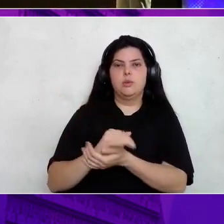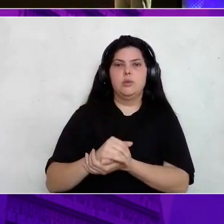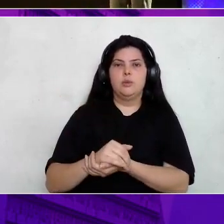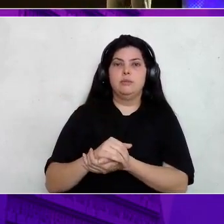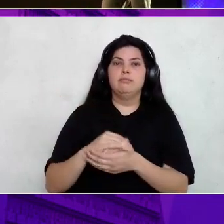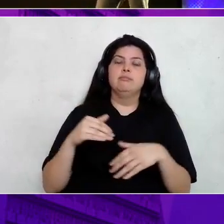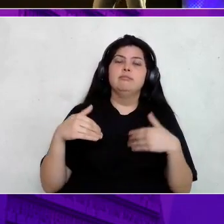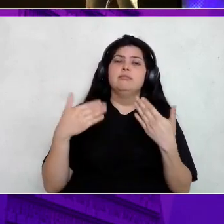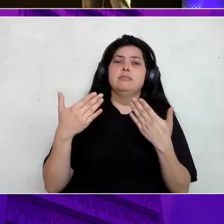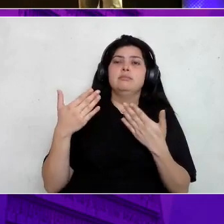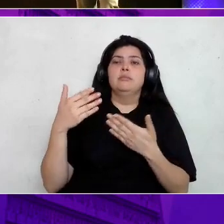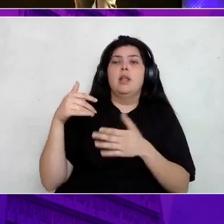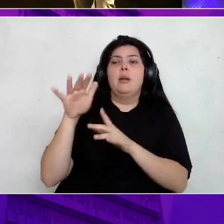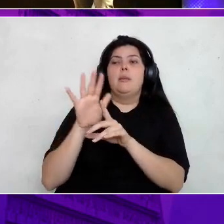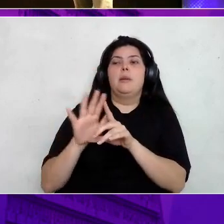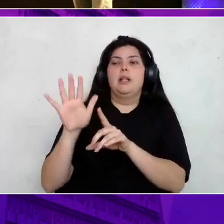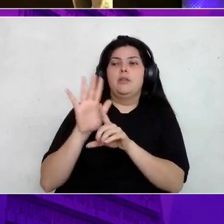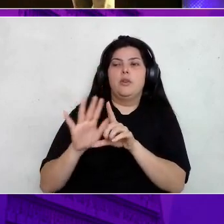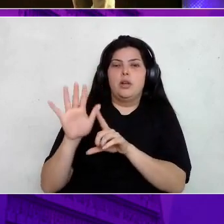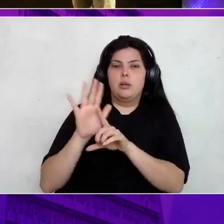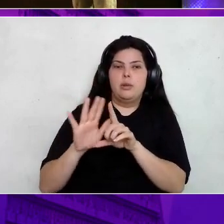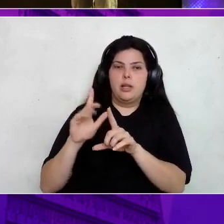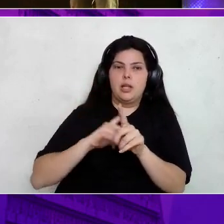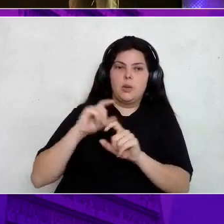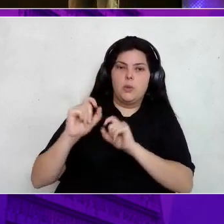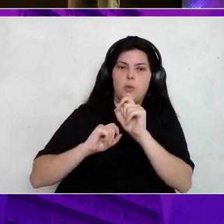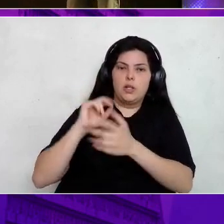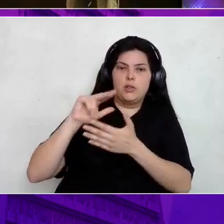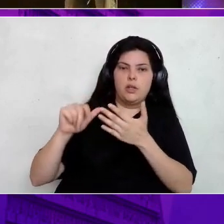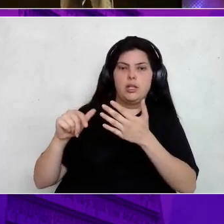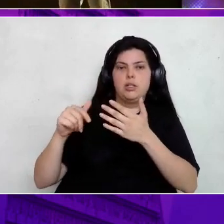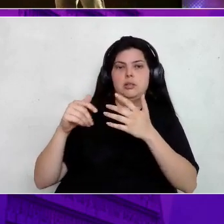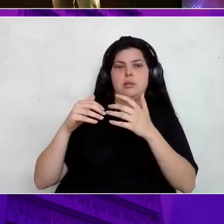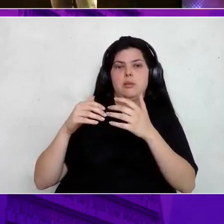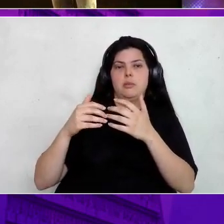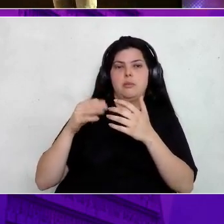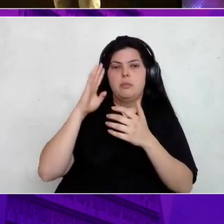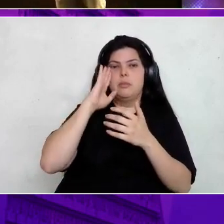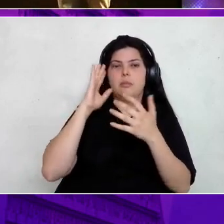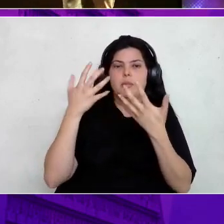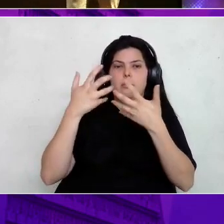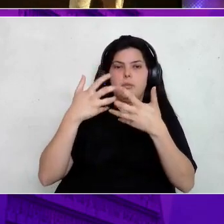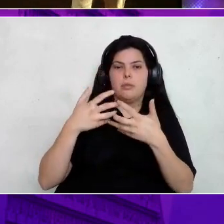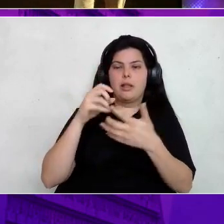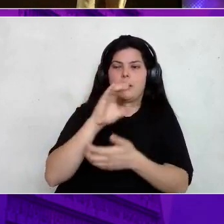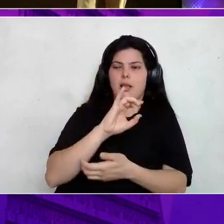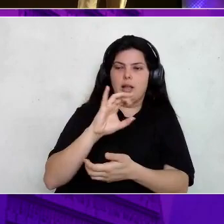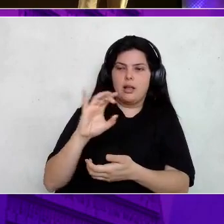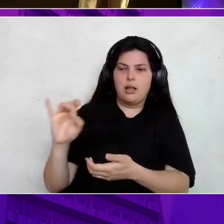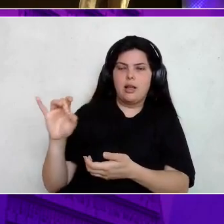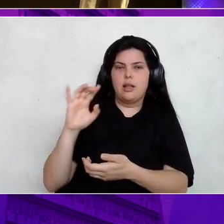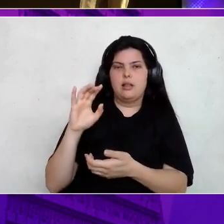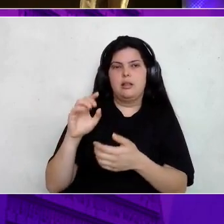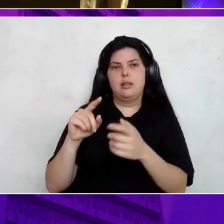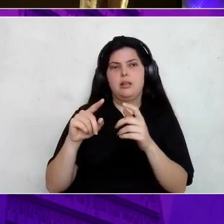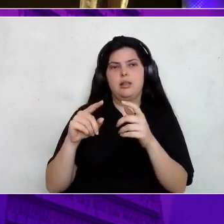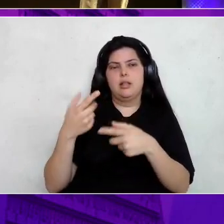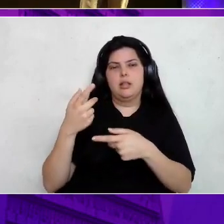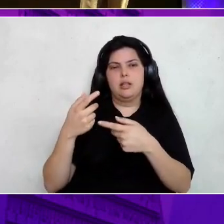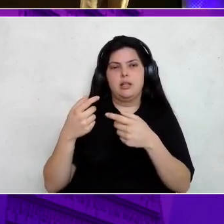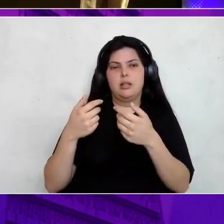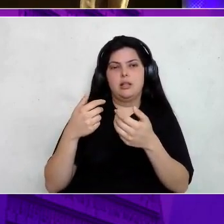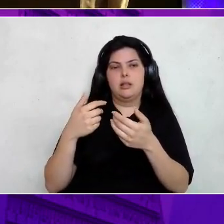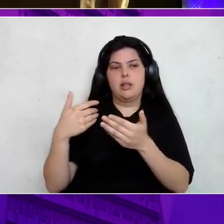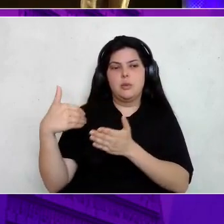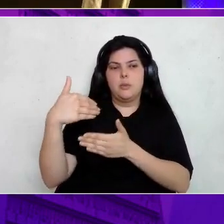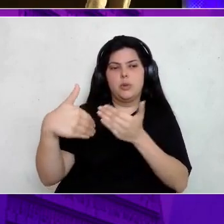plataforma, a gente tem diferentes motores. Um motor voltado para cada um desses tipos de tráfego que eu estou comentando com vocês, né?